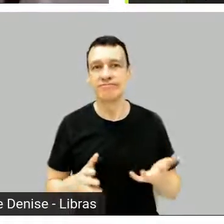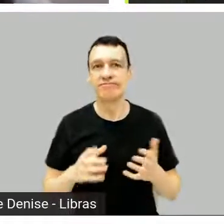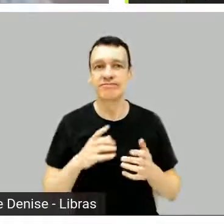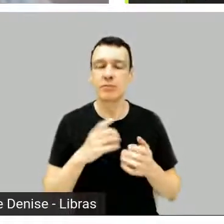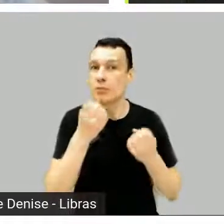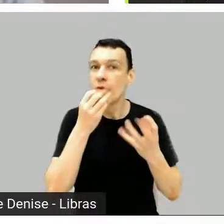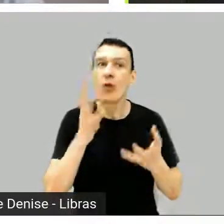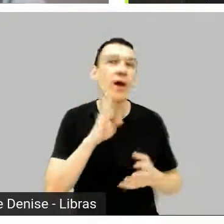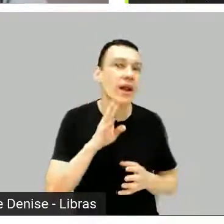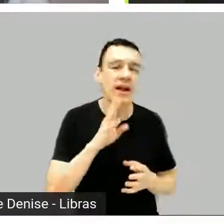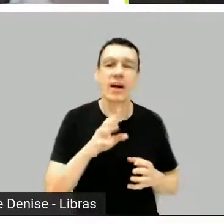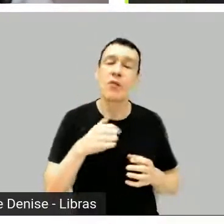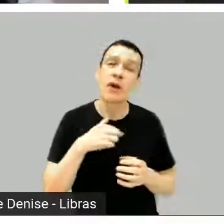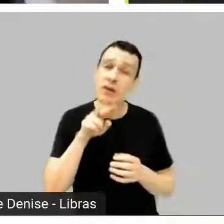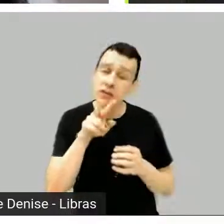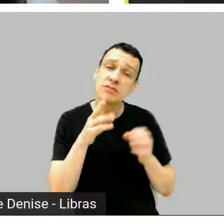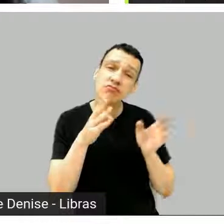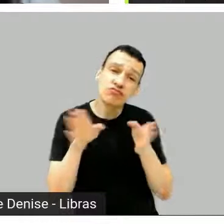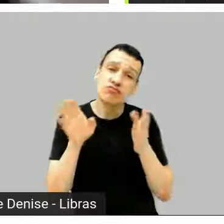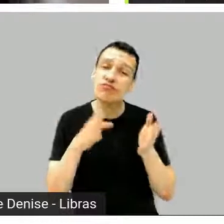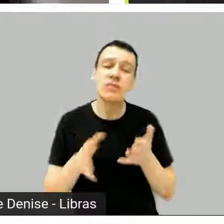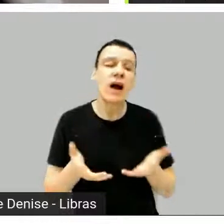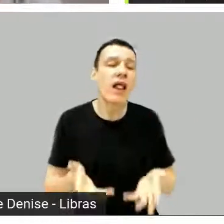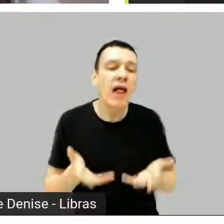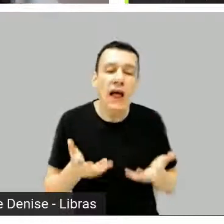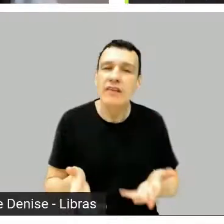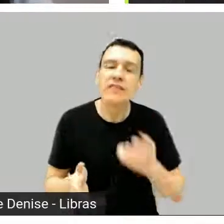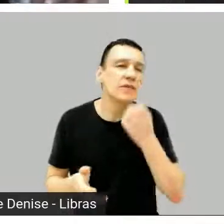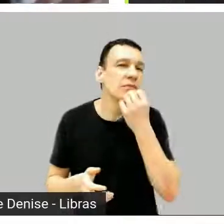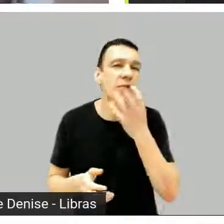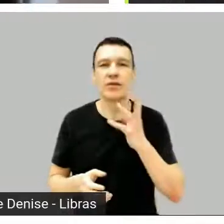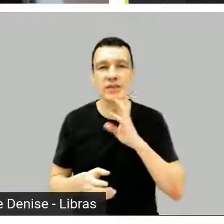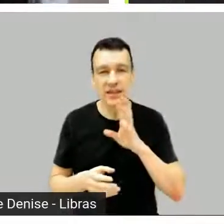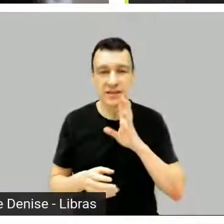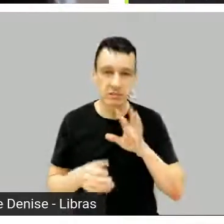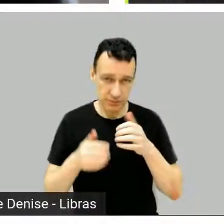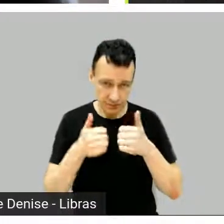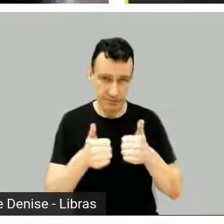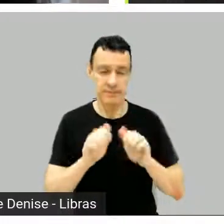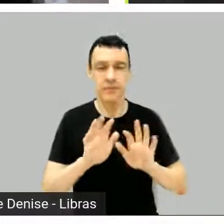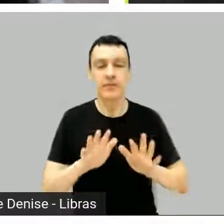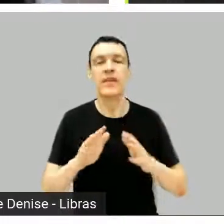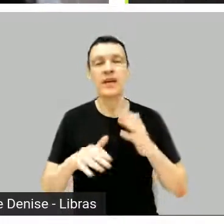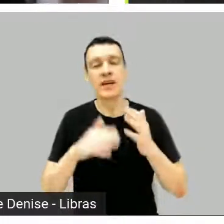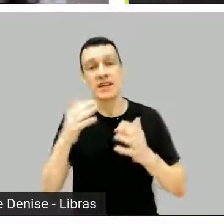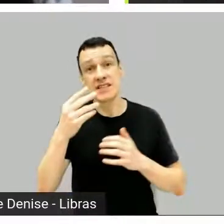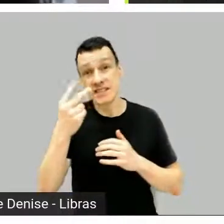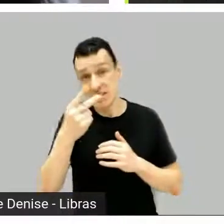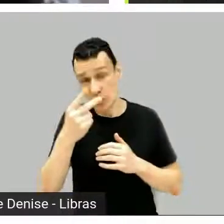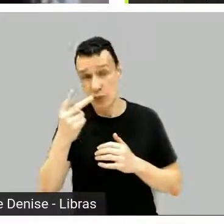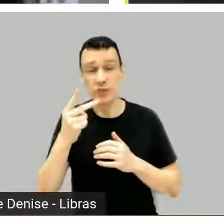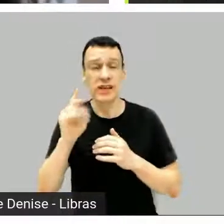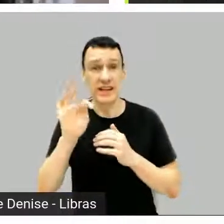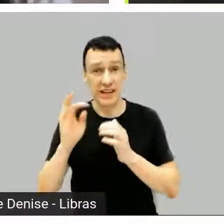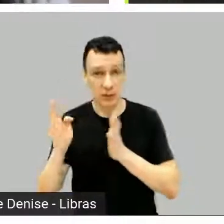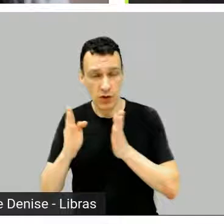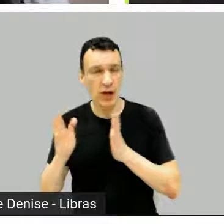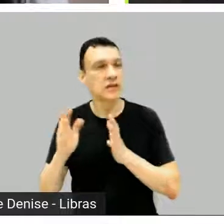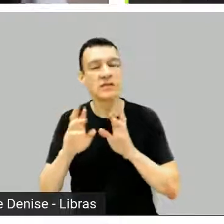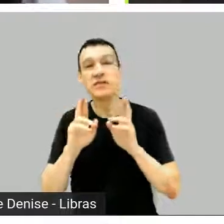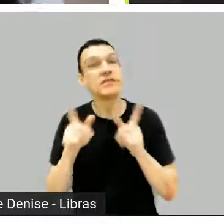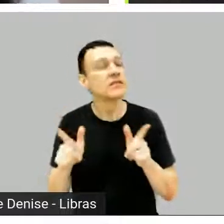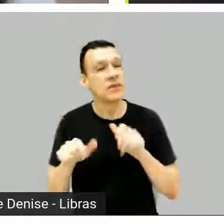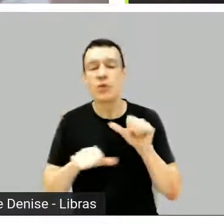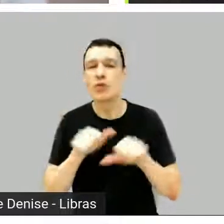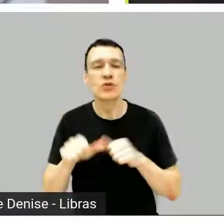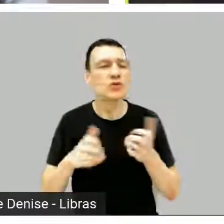eu achava muito leve, sabe? Eu achava uma delicinha, e aí essa segunda temporada veio um melodrama, assim, né? Então... É mesmo?